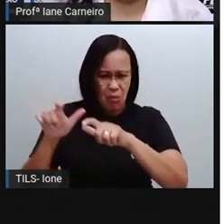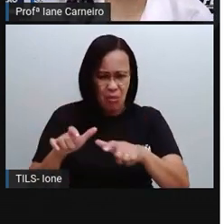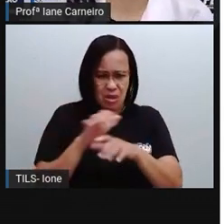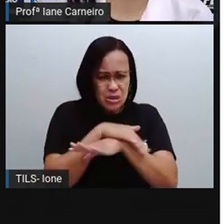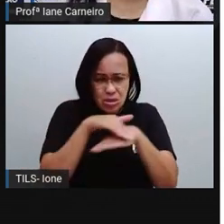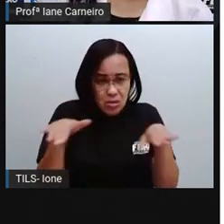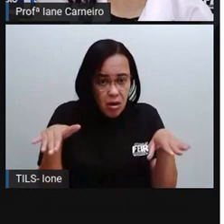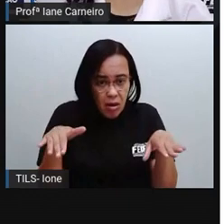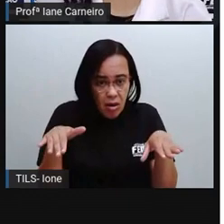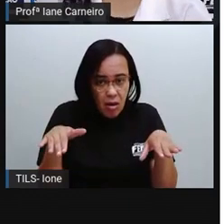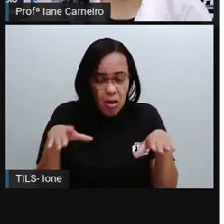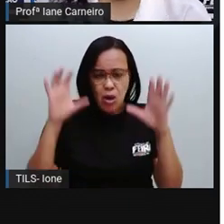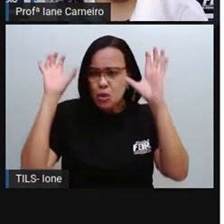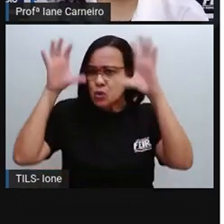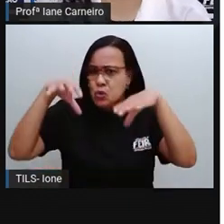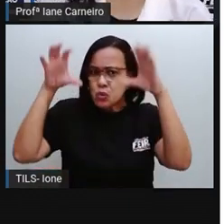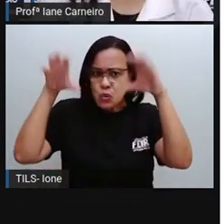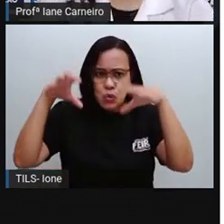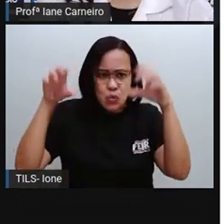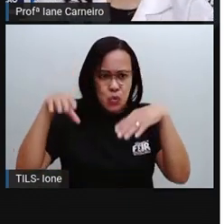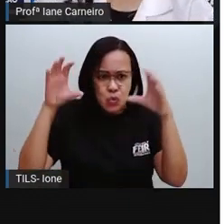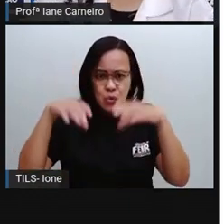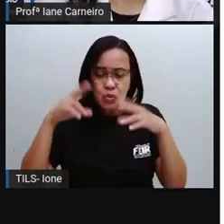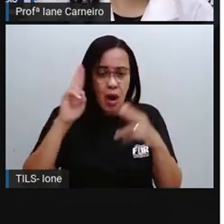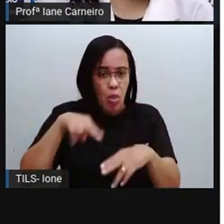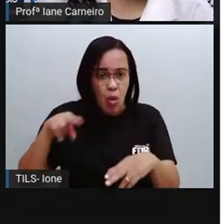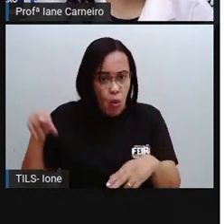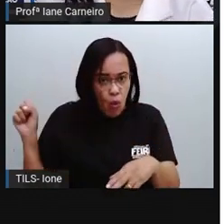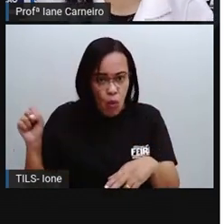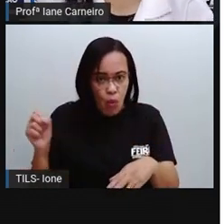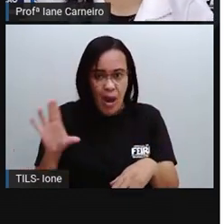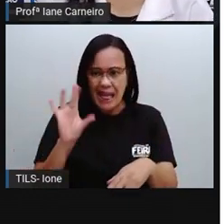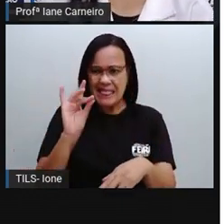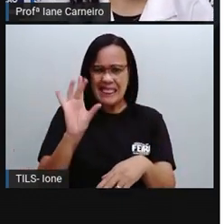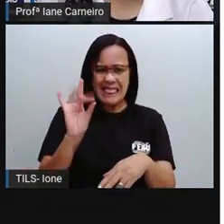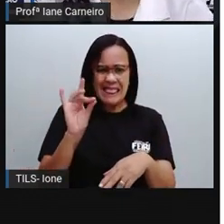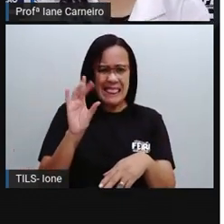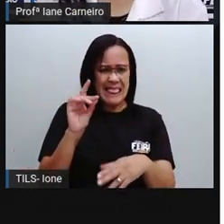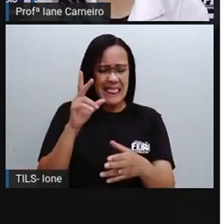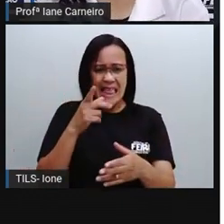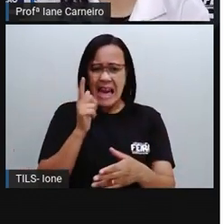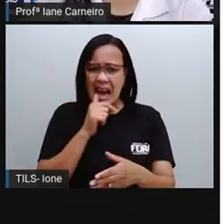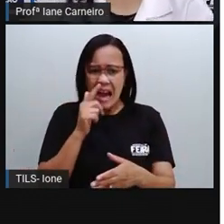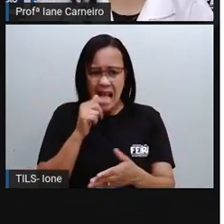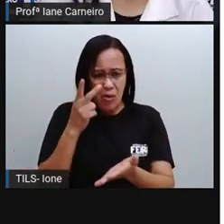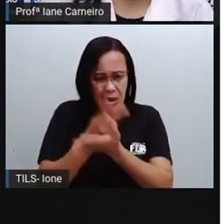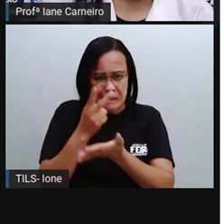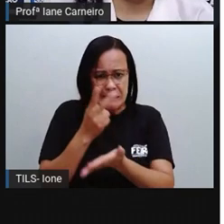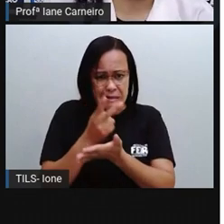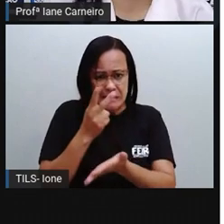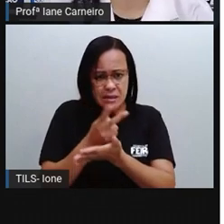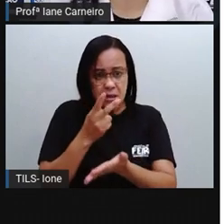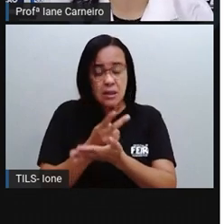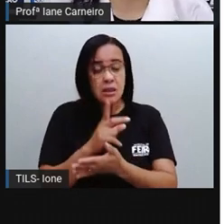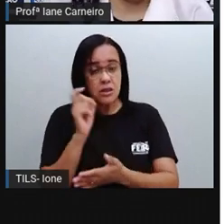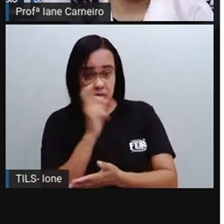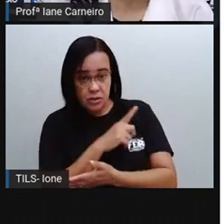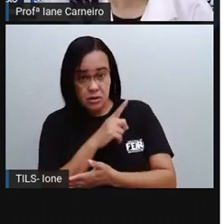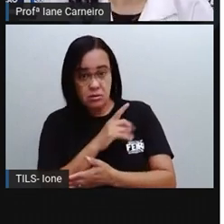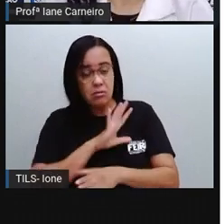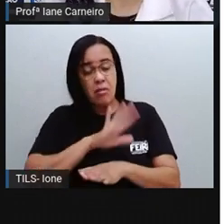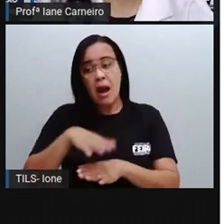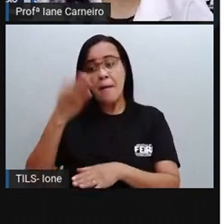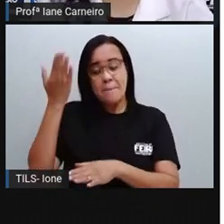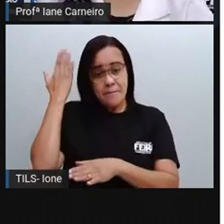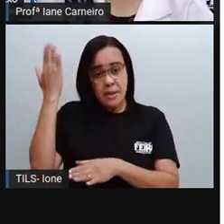sede. Realmente, antigamente, né? Era muito difícil, era mais difícil o acesso à água, né? Água encanada.